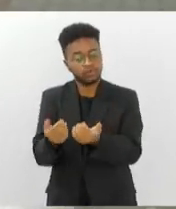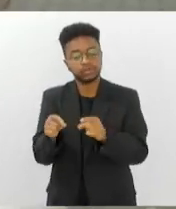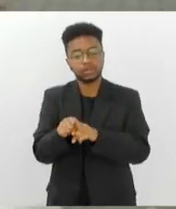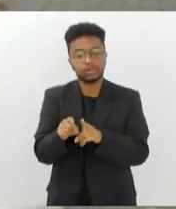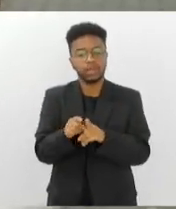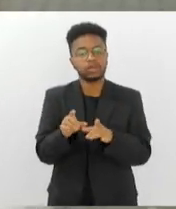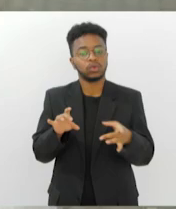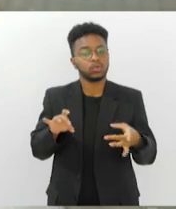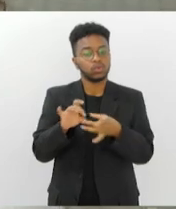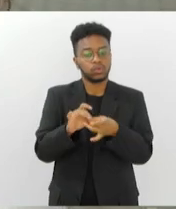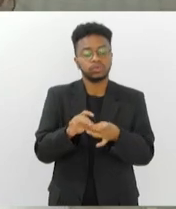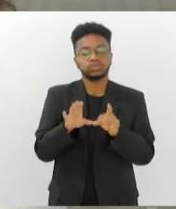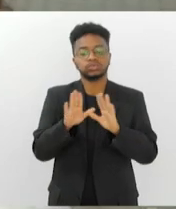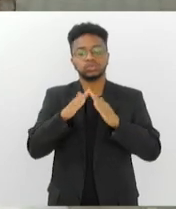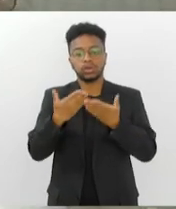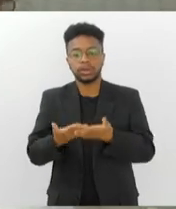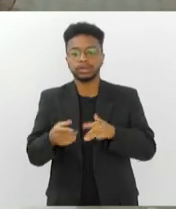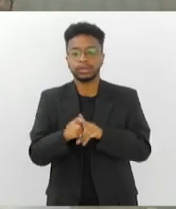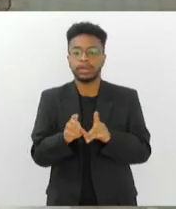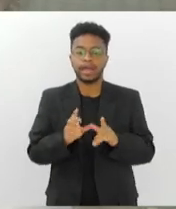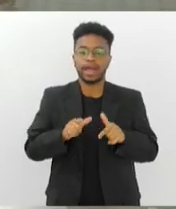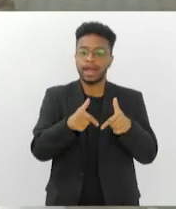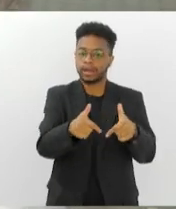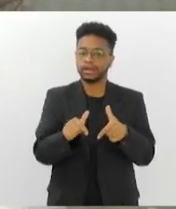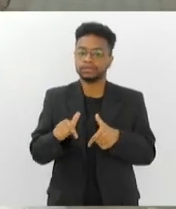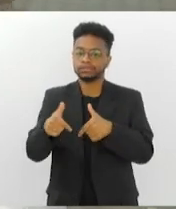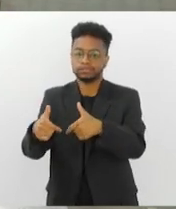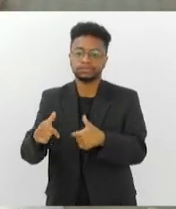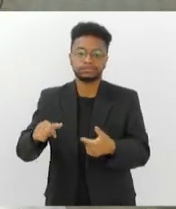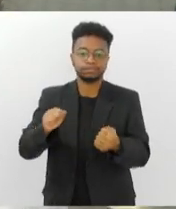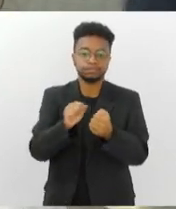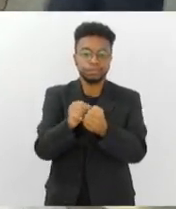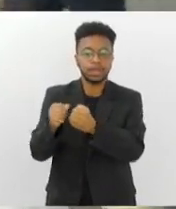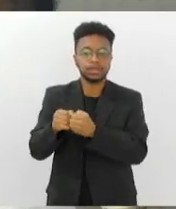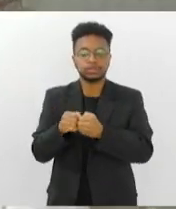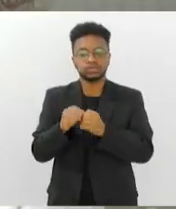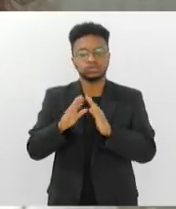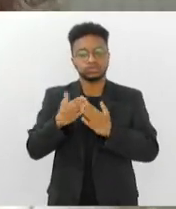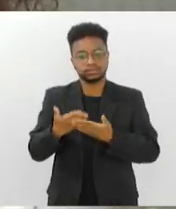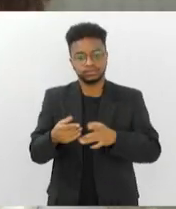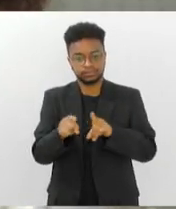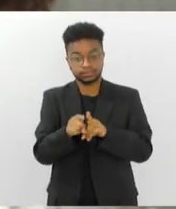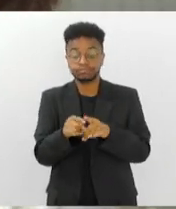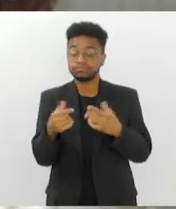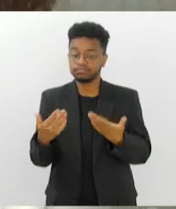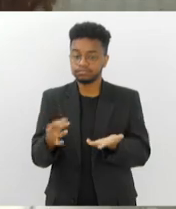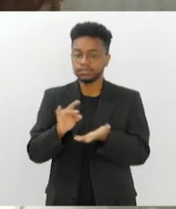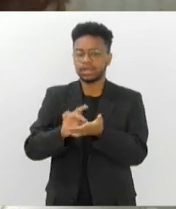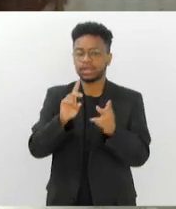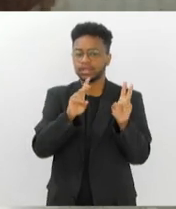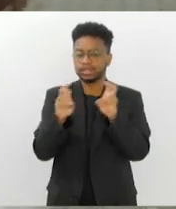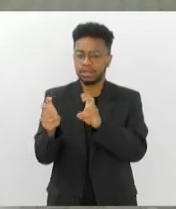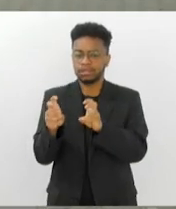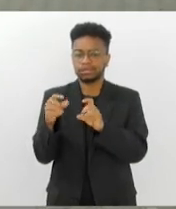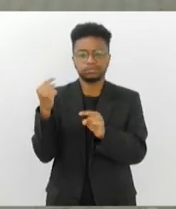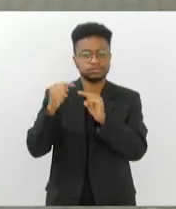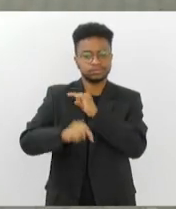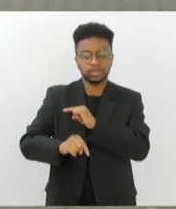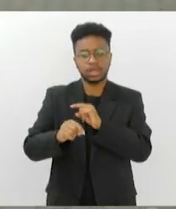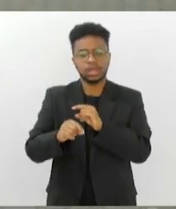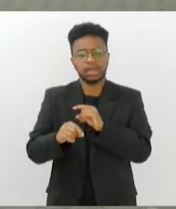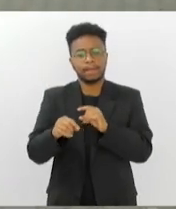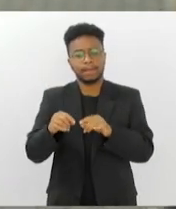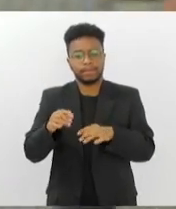Movimentos sociais, redes e articulações que estejam no entorno da escola também. Então, Ana, é um tema que foge um pouco das matérias comuns dos